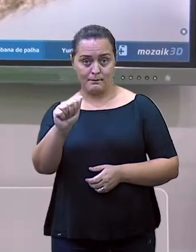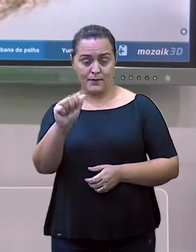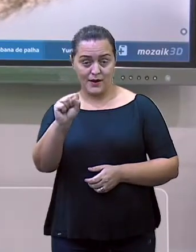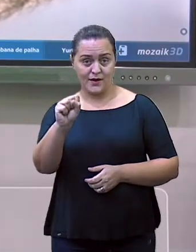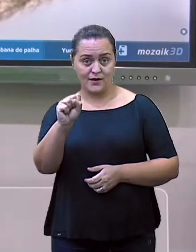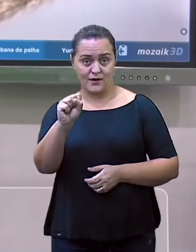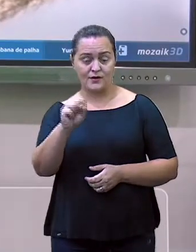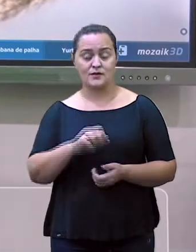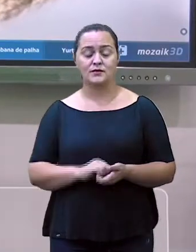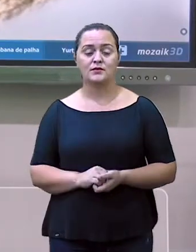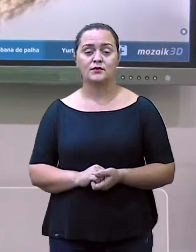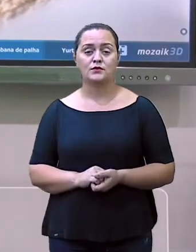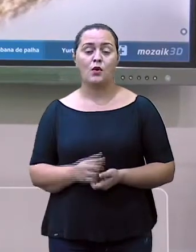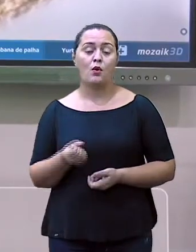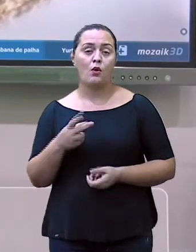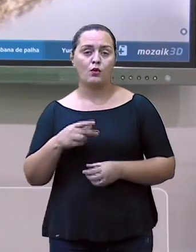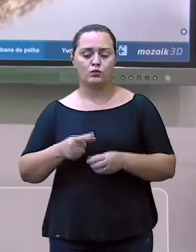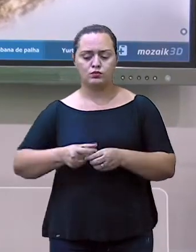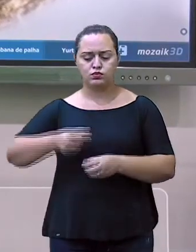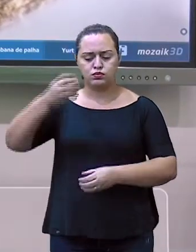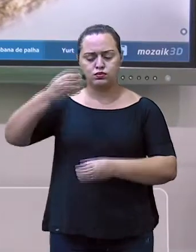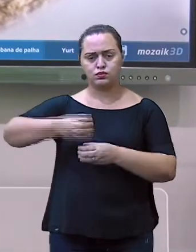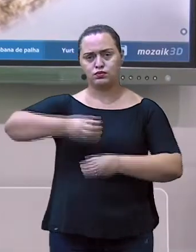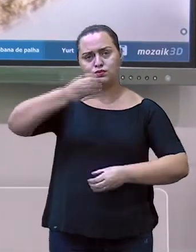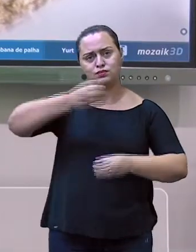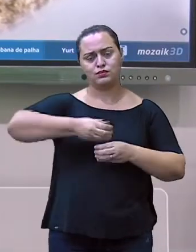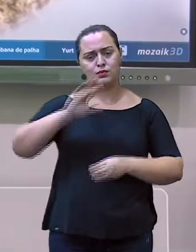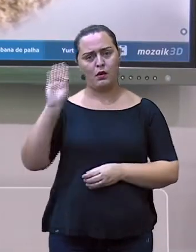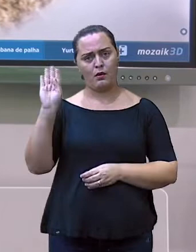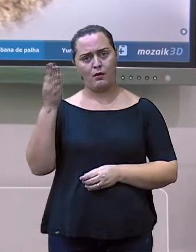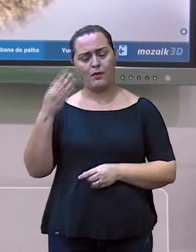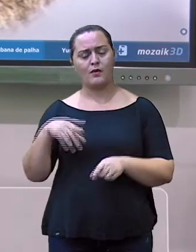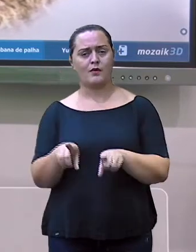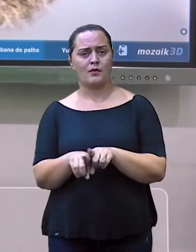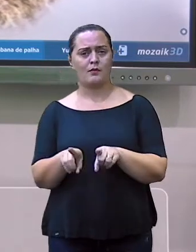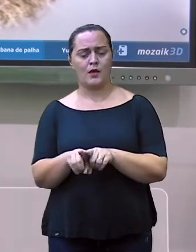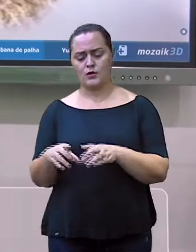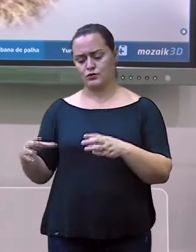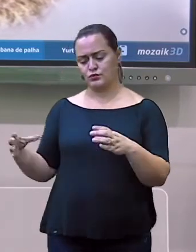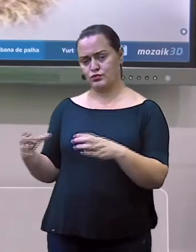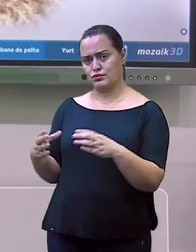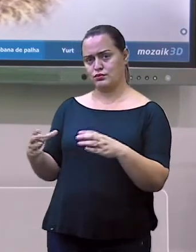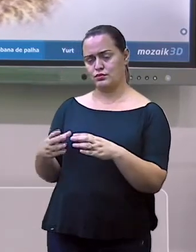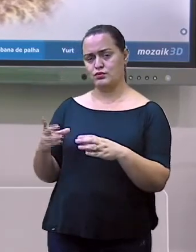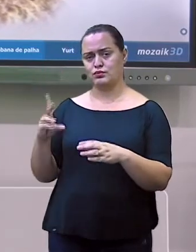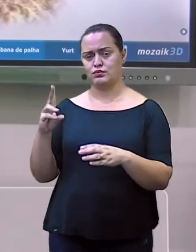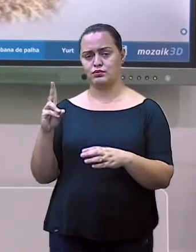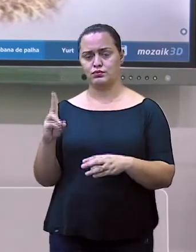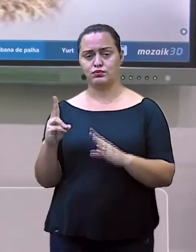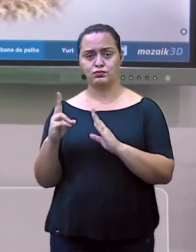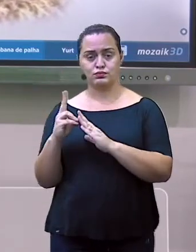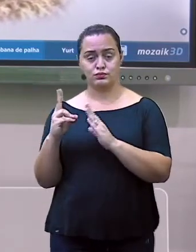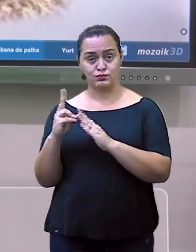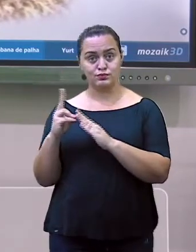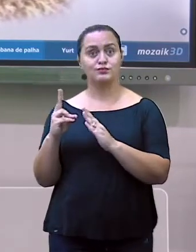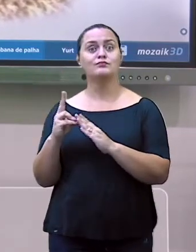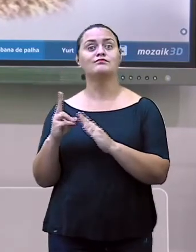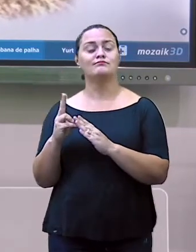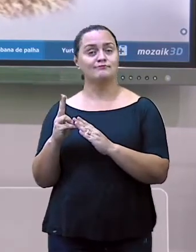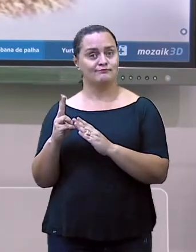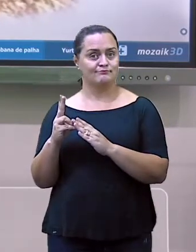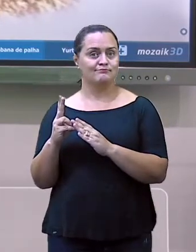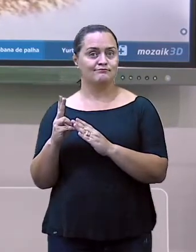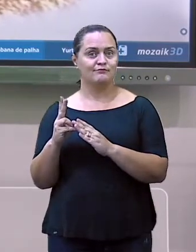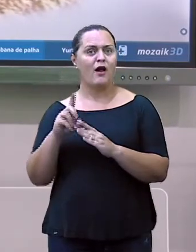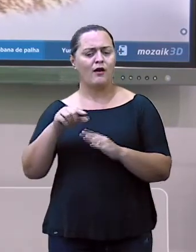As ocas são construídas com a participação de vários integrantes da tribo. São grandes. podendo chegar até